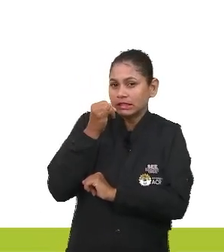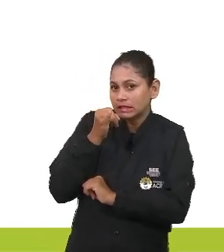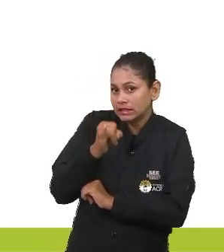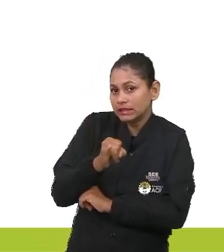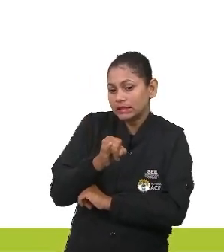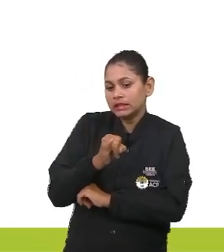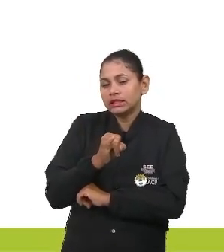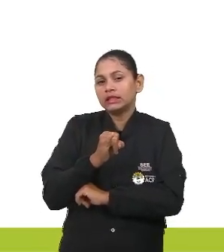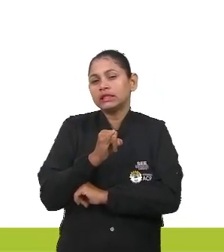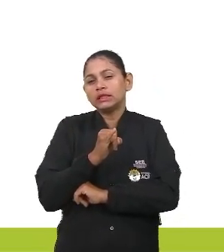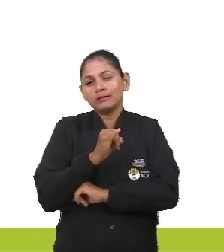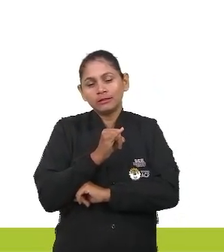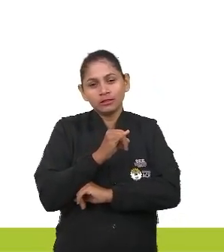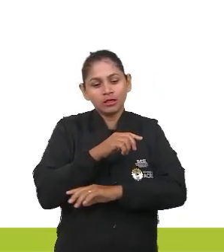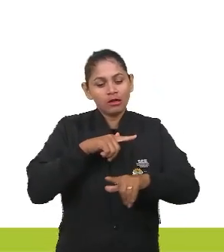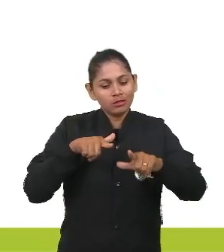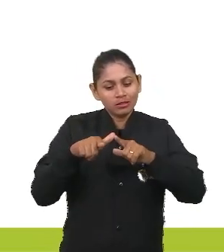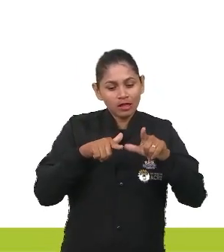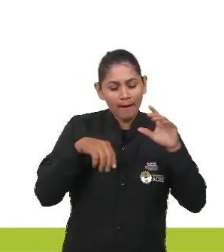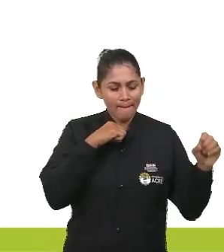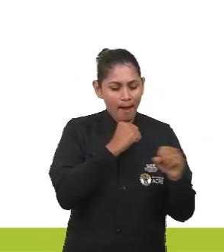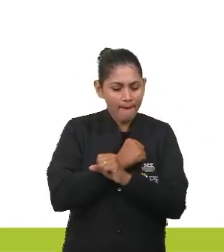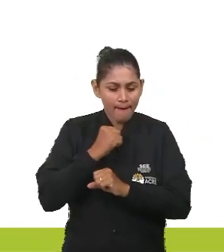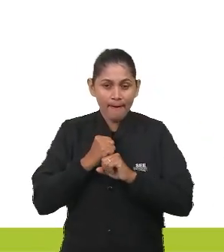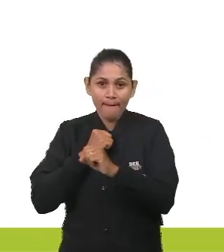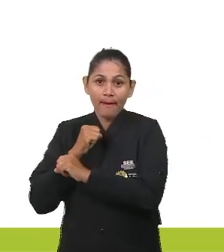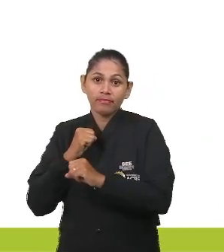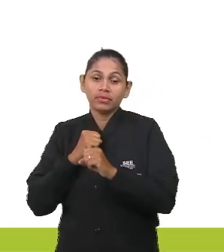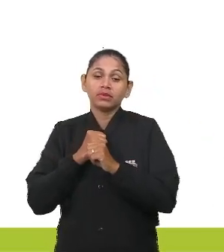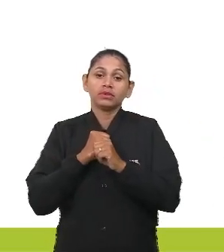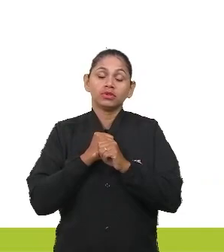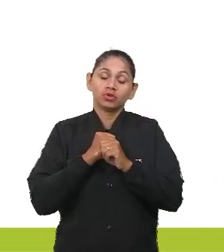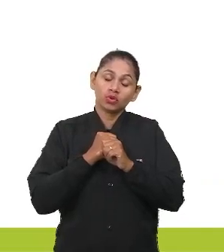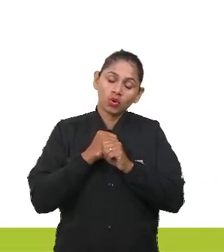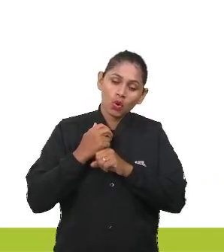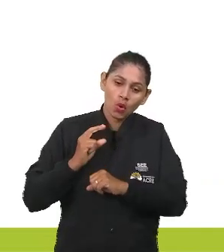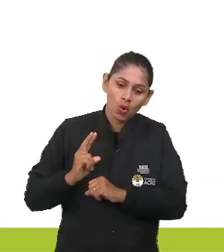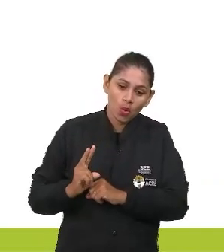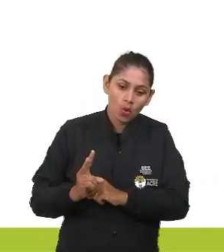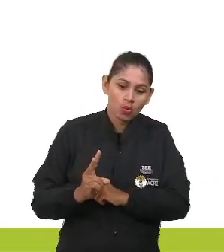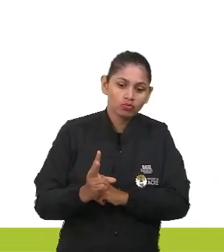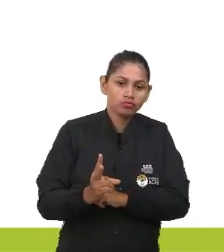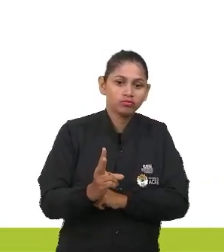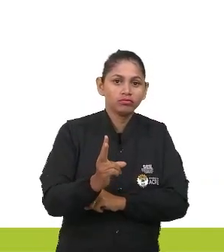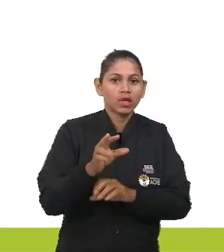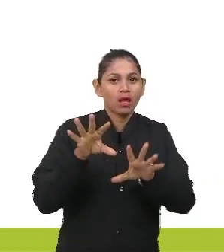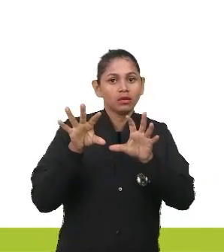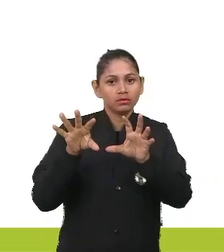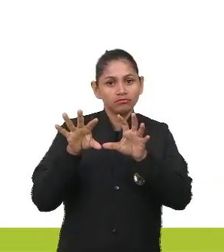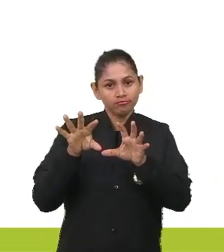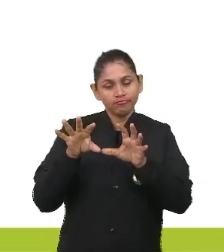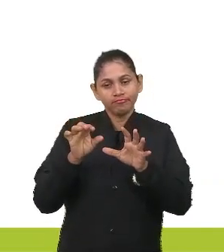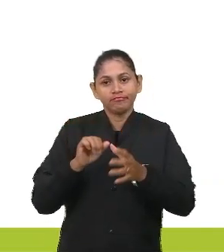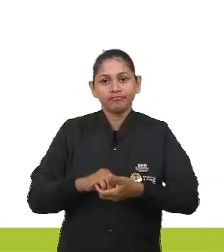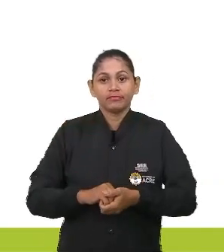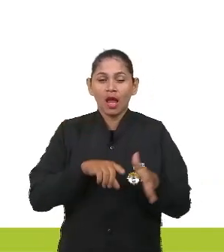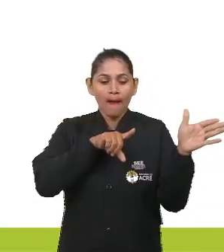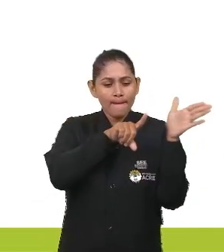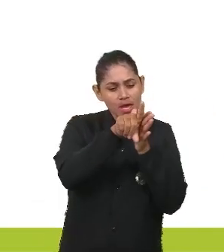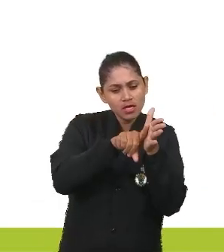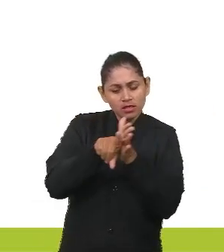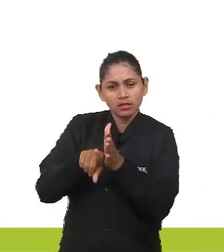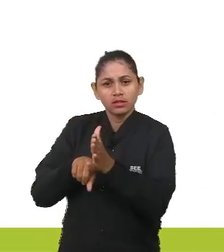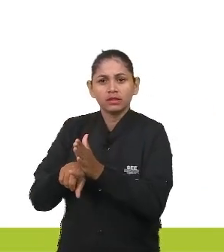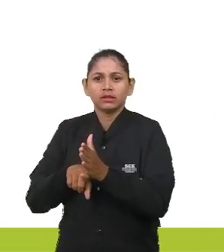serviços de água e esgoto continuar no ritmo observado. A pesquisa chamada